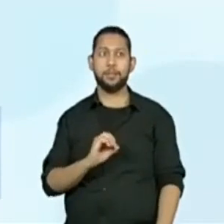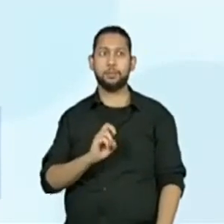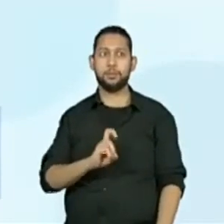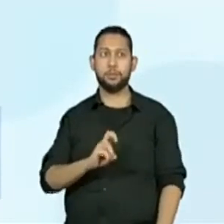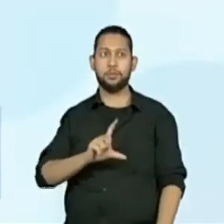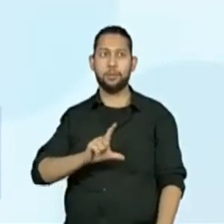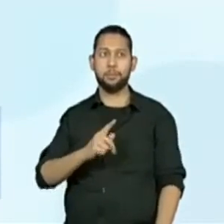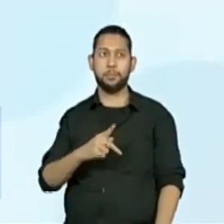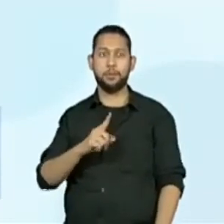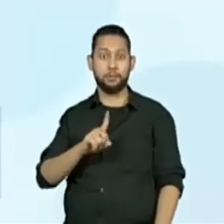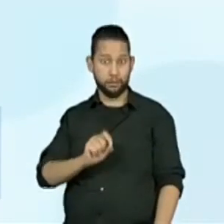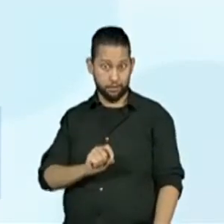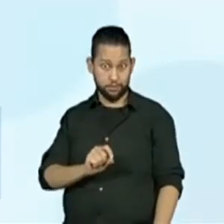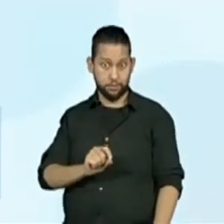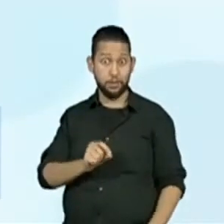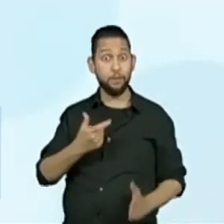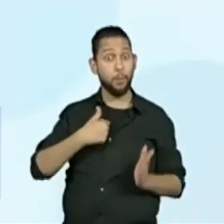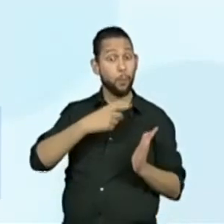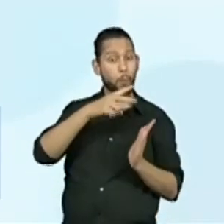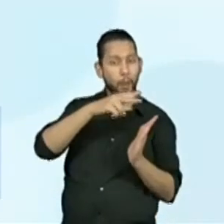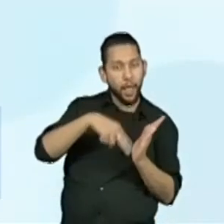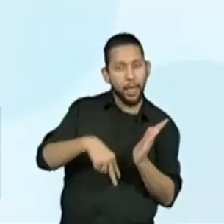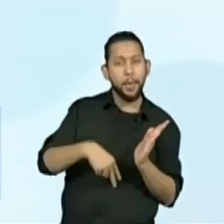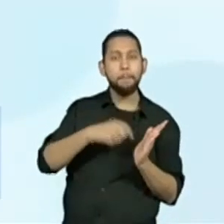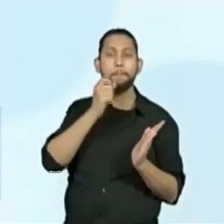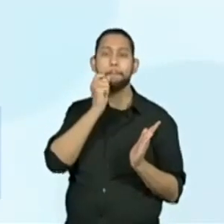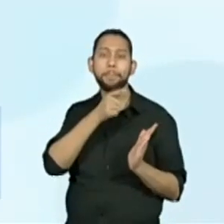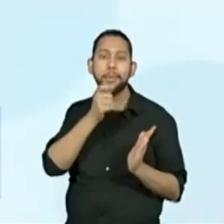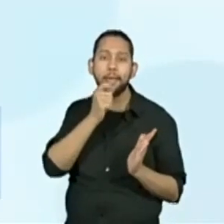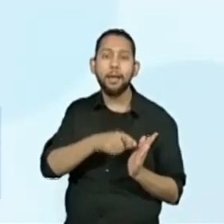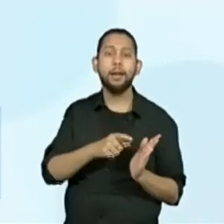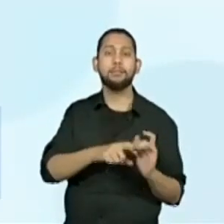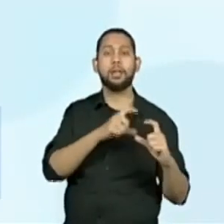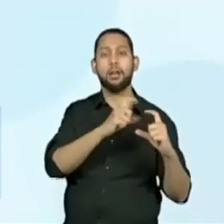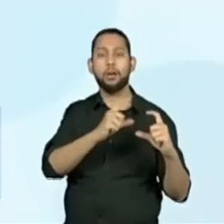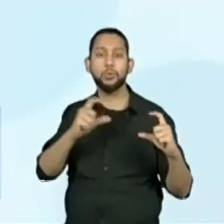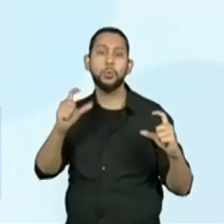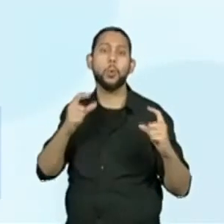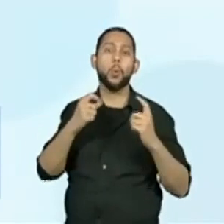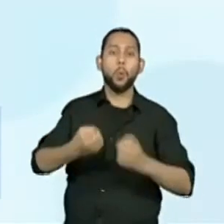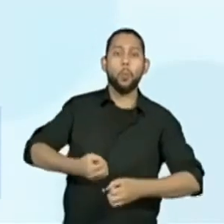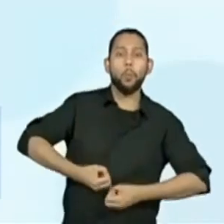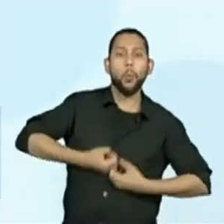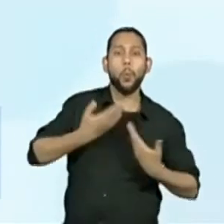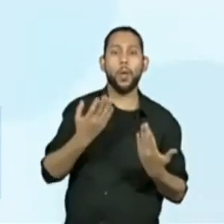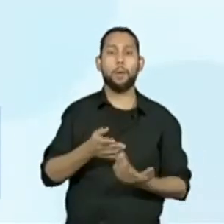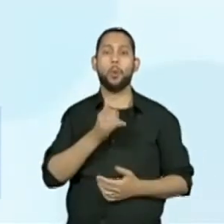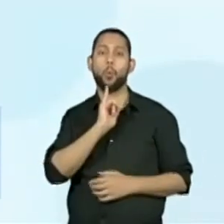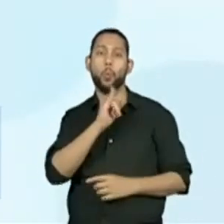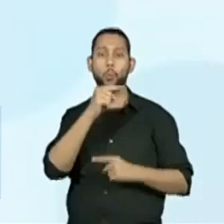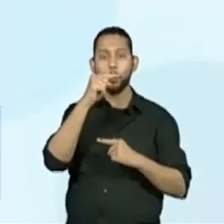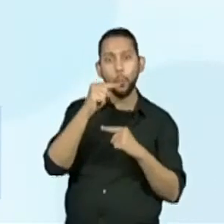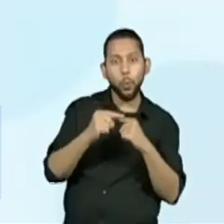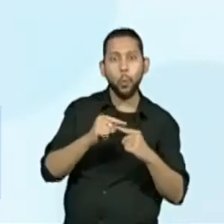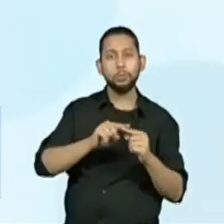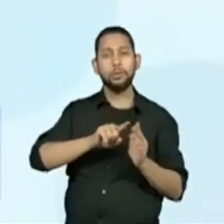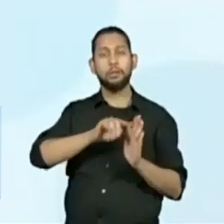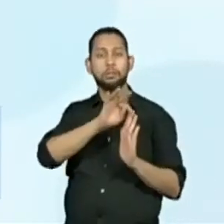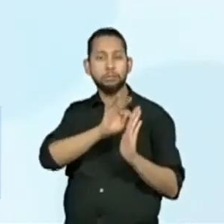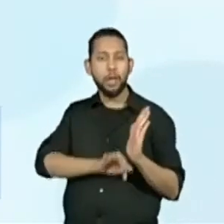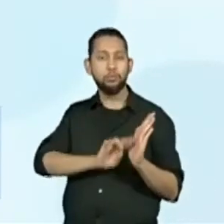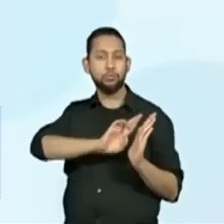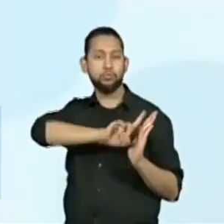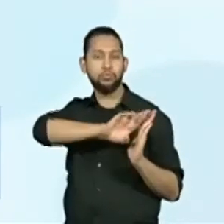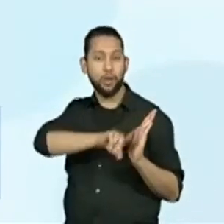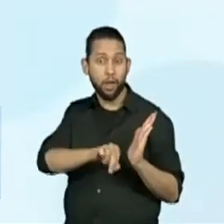ouvir e compreender com autonomia, anedotas, piadas, cartuns, poemas, minicontos, entre outros textos do campo